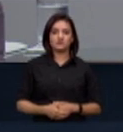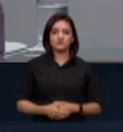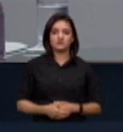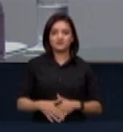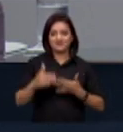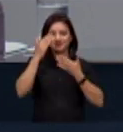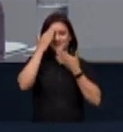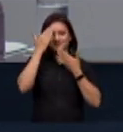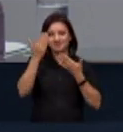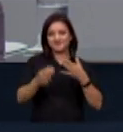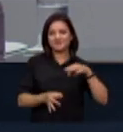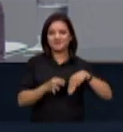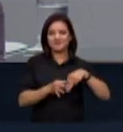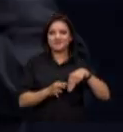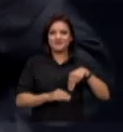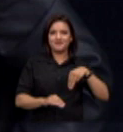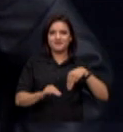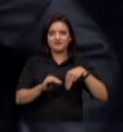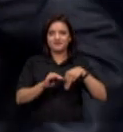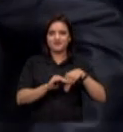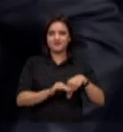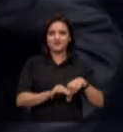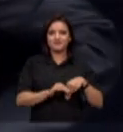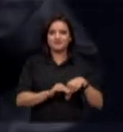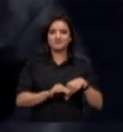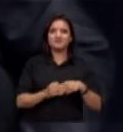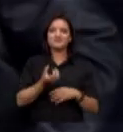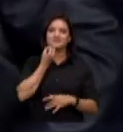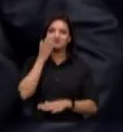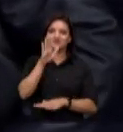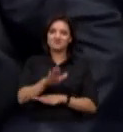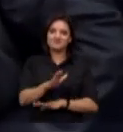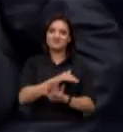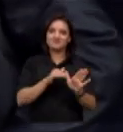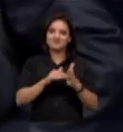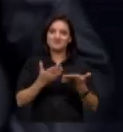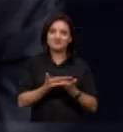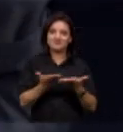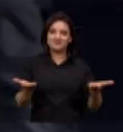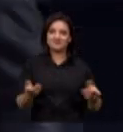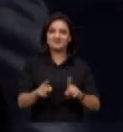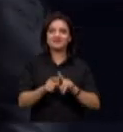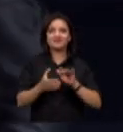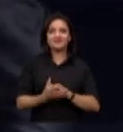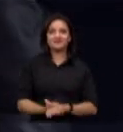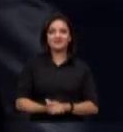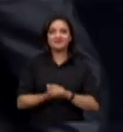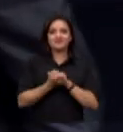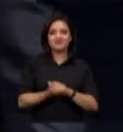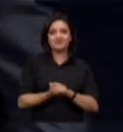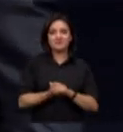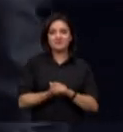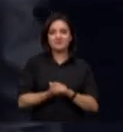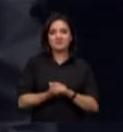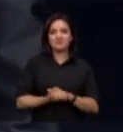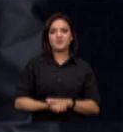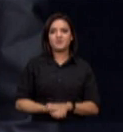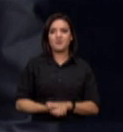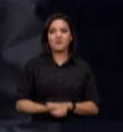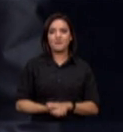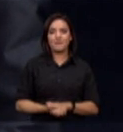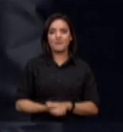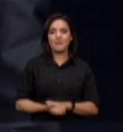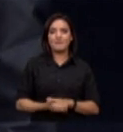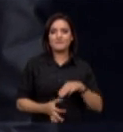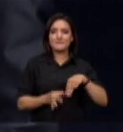Muito obrigado, senhor ministro. Quero dar boa tarde a todos e cumprimentar... O expositor está em pé à direita. O